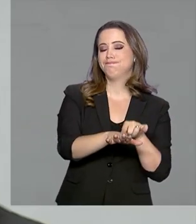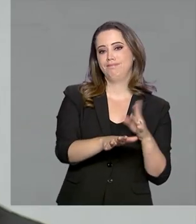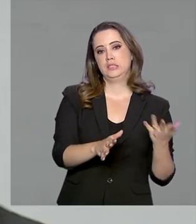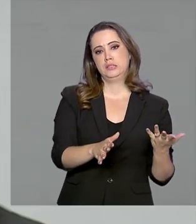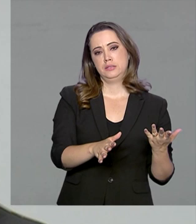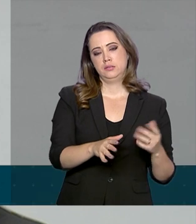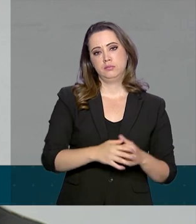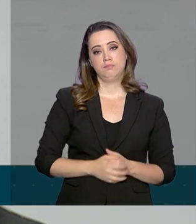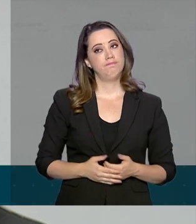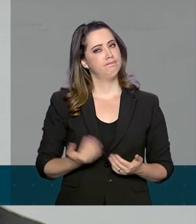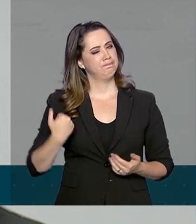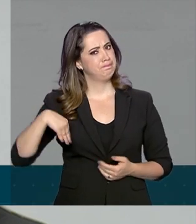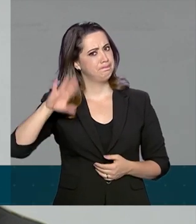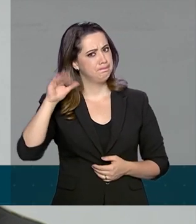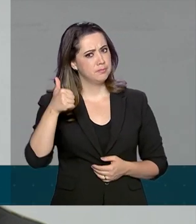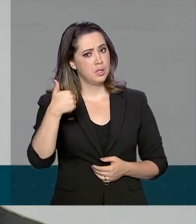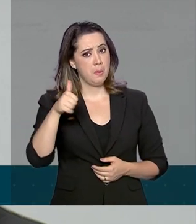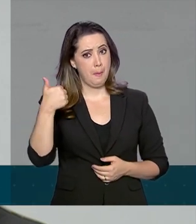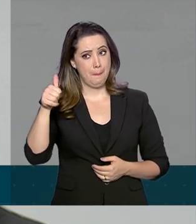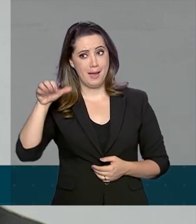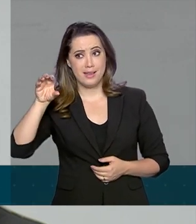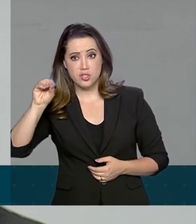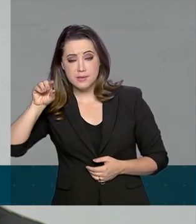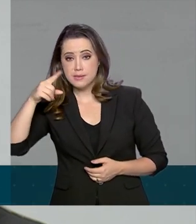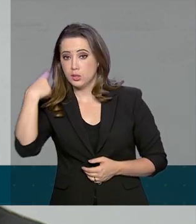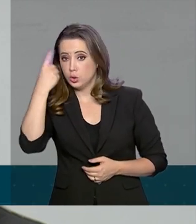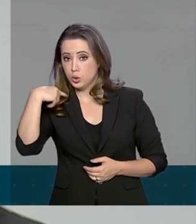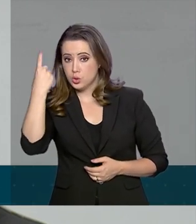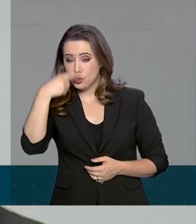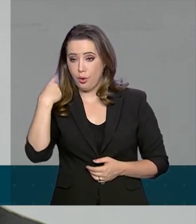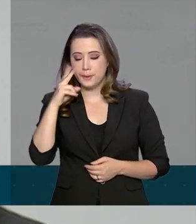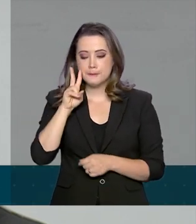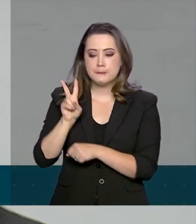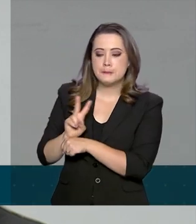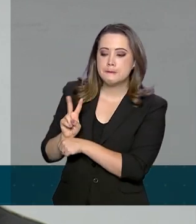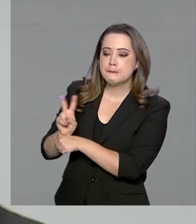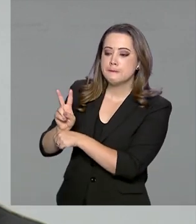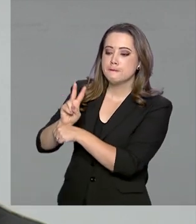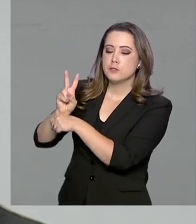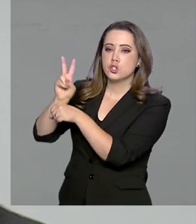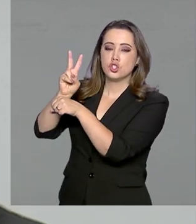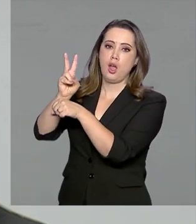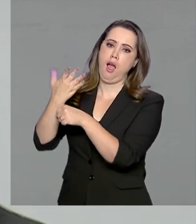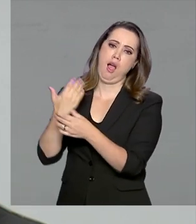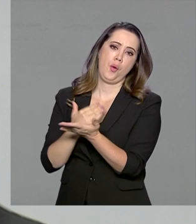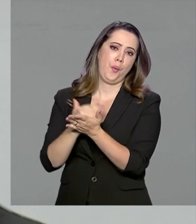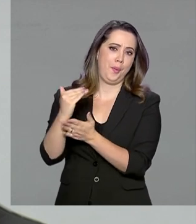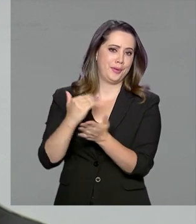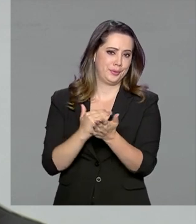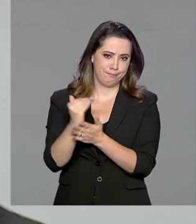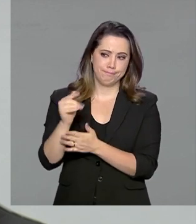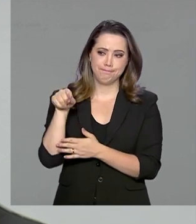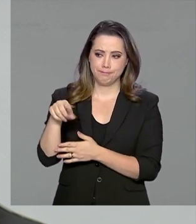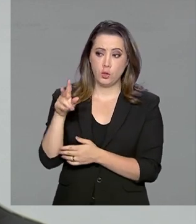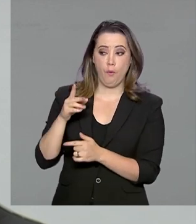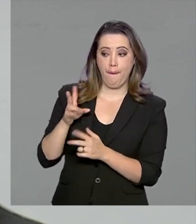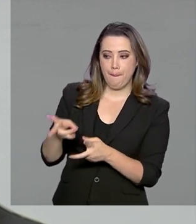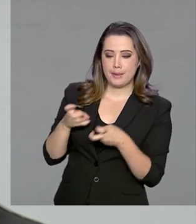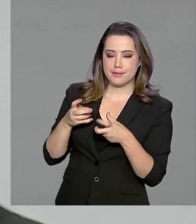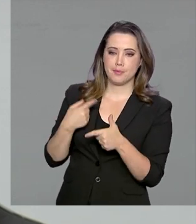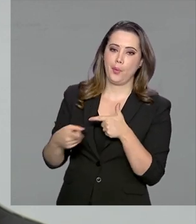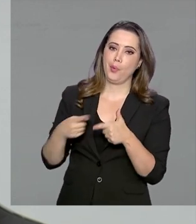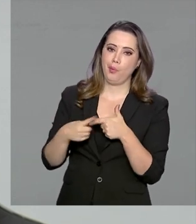horas de voo do avião radar com sensoriamento remoto do Ibama, ininterruptamente desde o início do acidente. E esse é um óleo